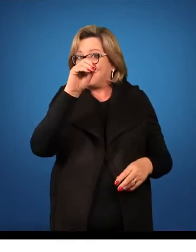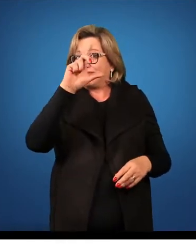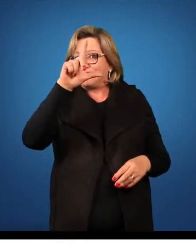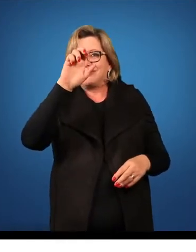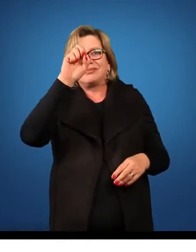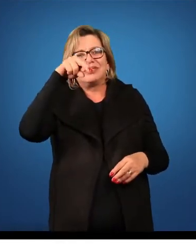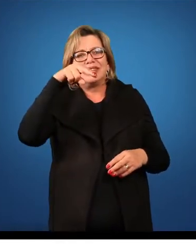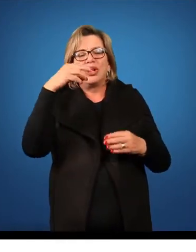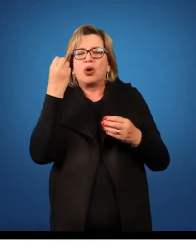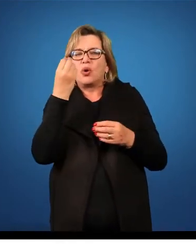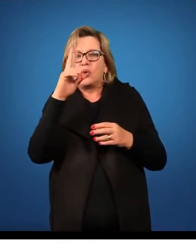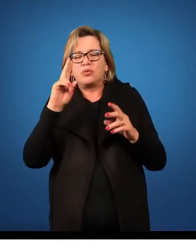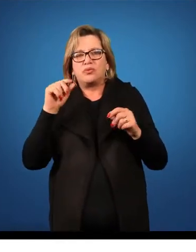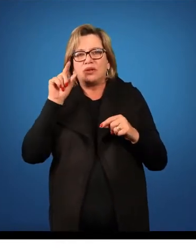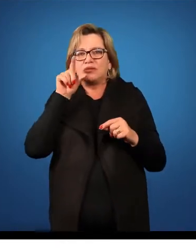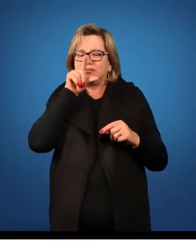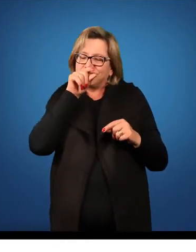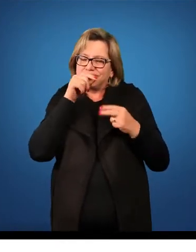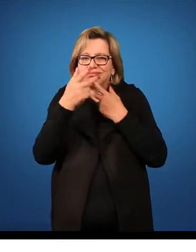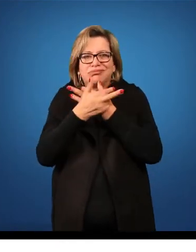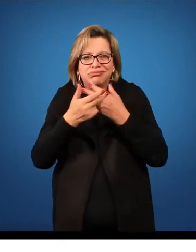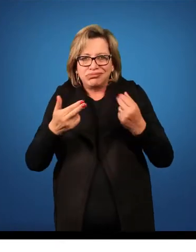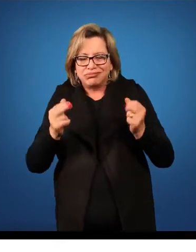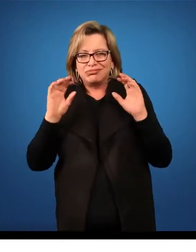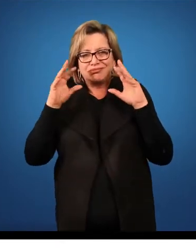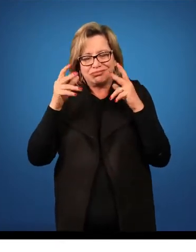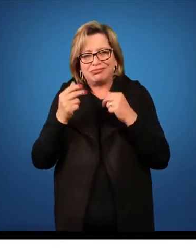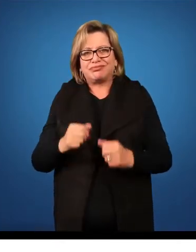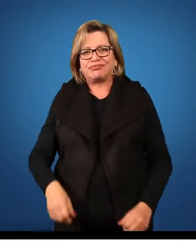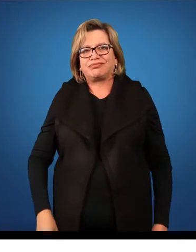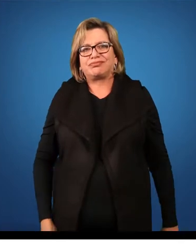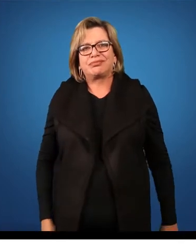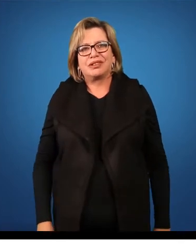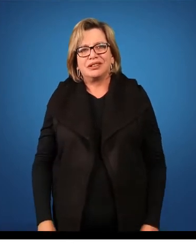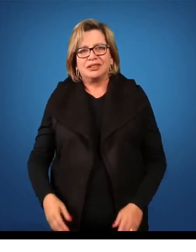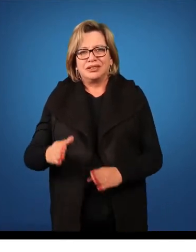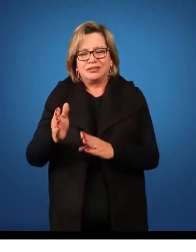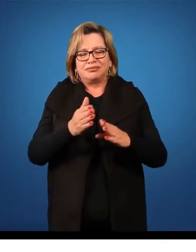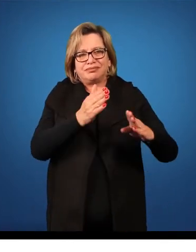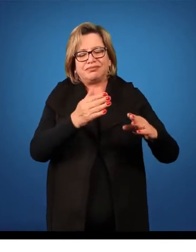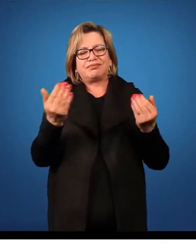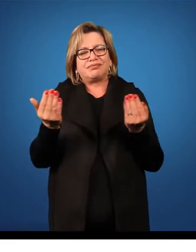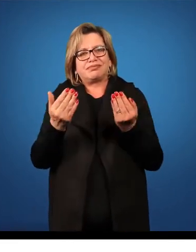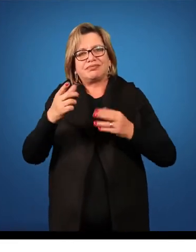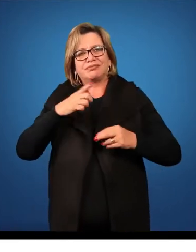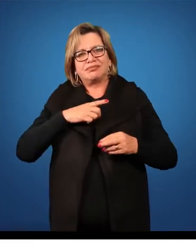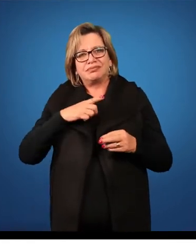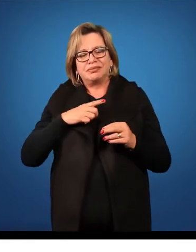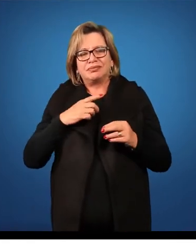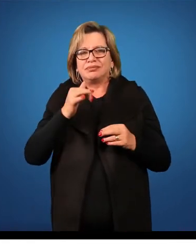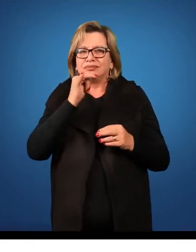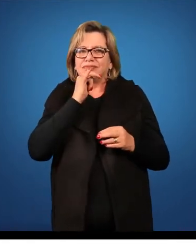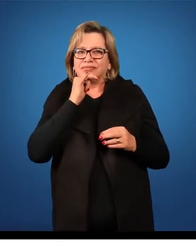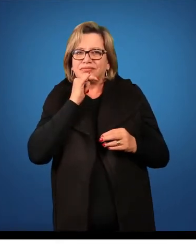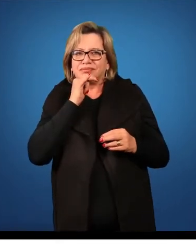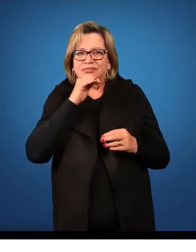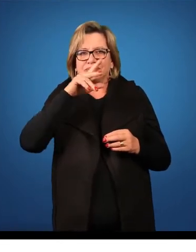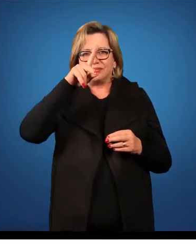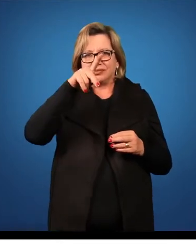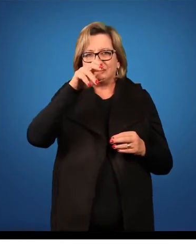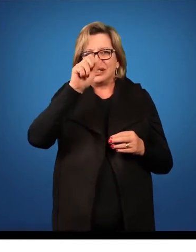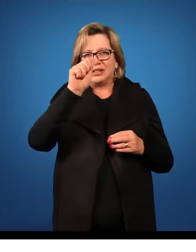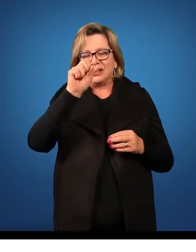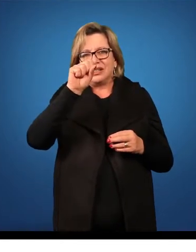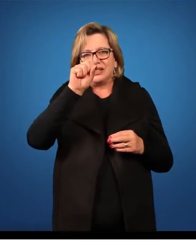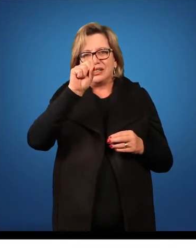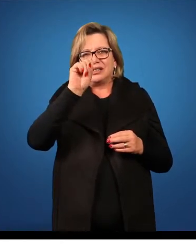maioria delas polinizadas por animais. Aqui temos um exemplar da família Passifloraceae. Nós temos a espécie